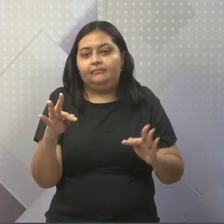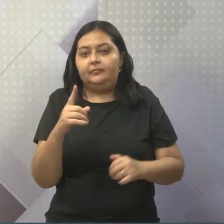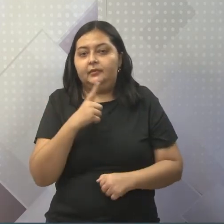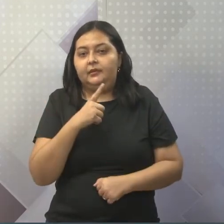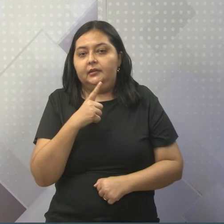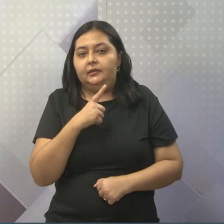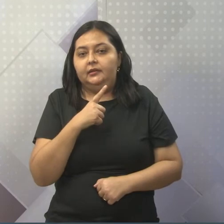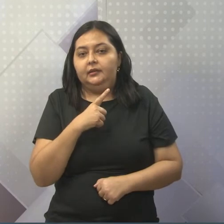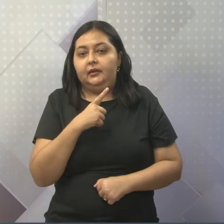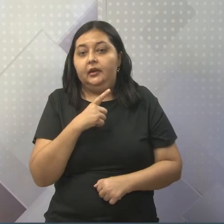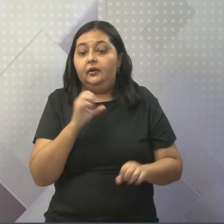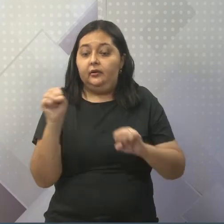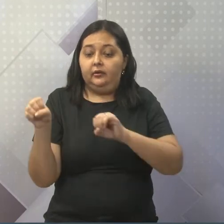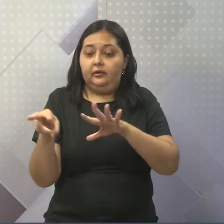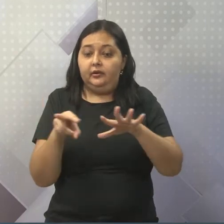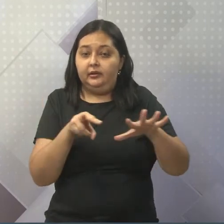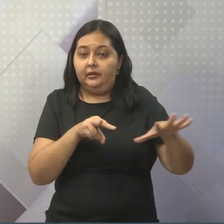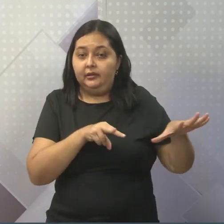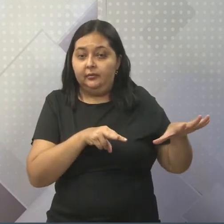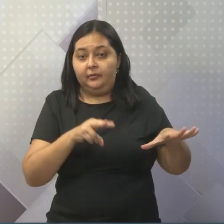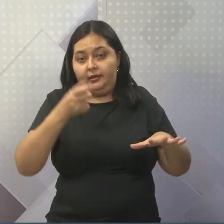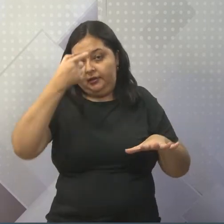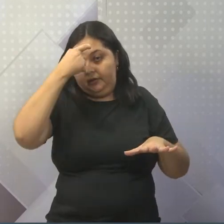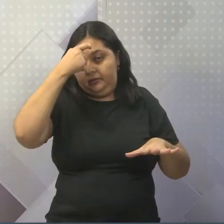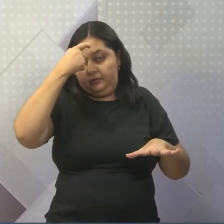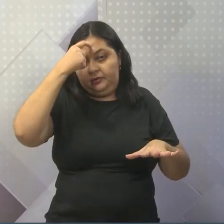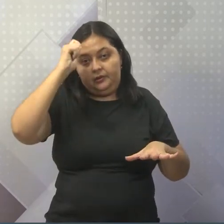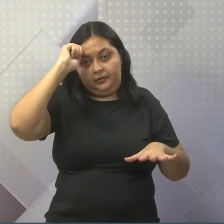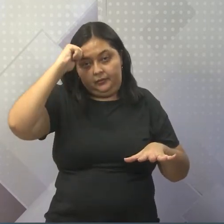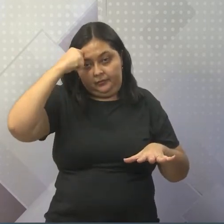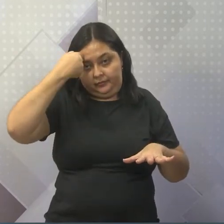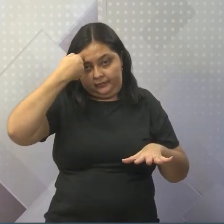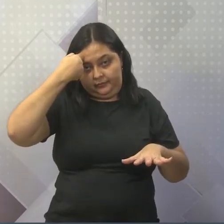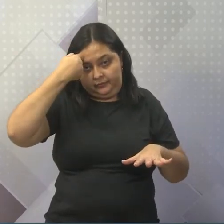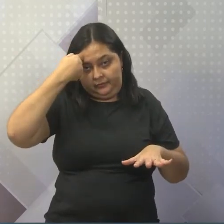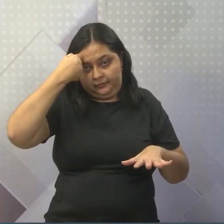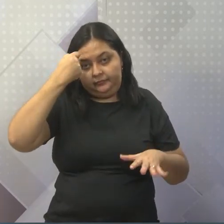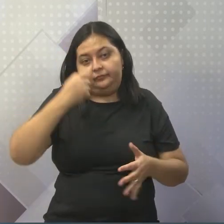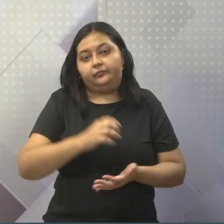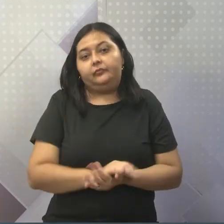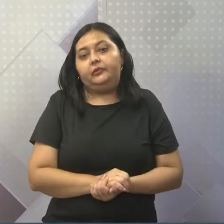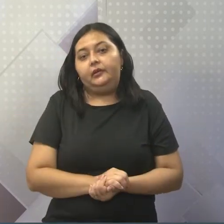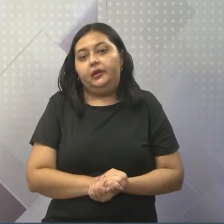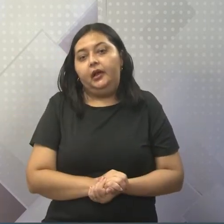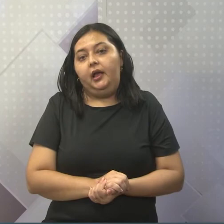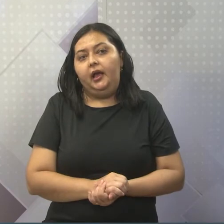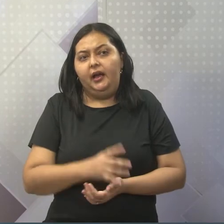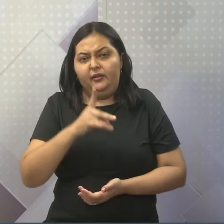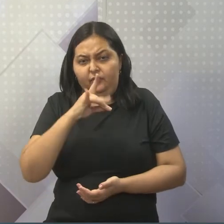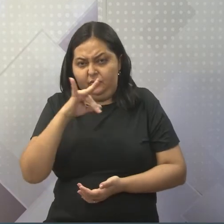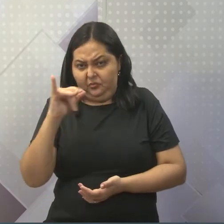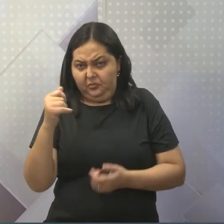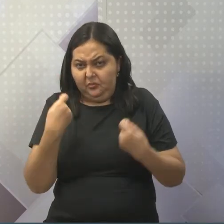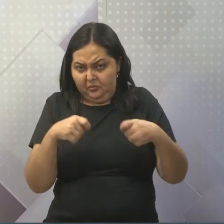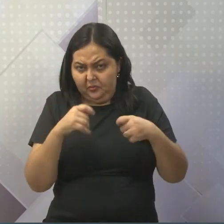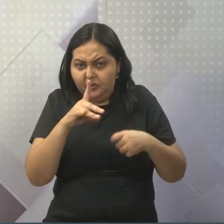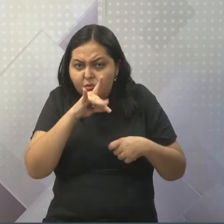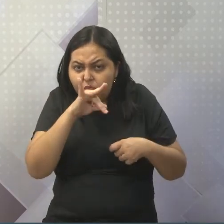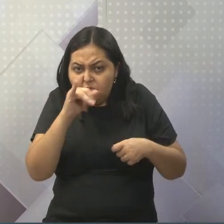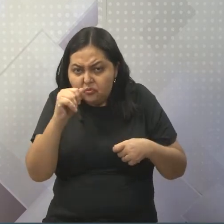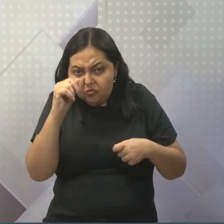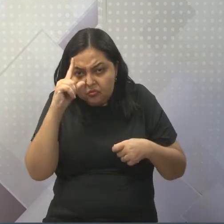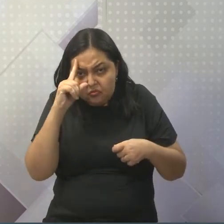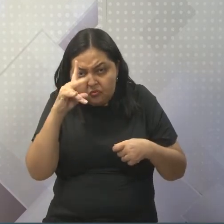olha que nós estamos na semana da consciência negra. E eu tenho o costume de defender que nós não precisamos de um dia de consciência negra, mas